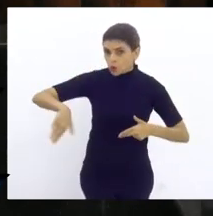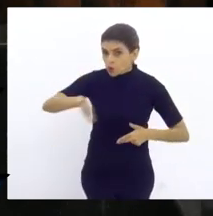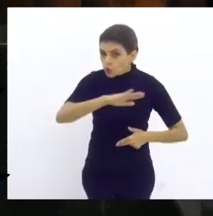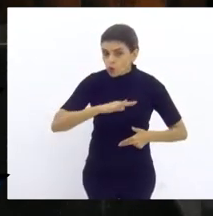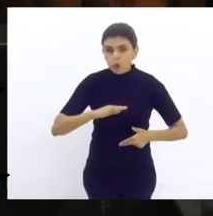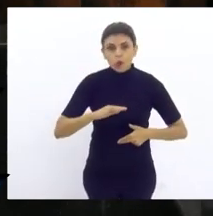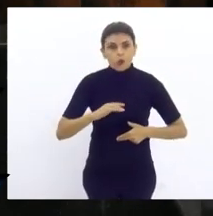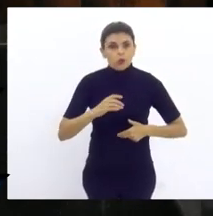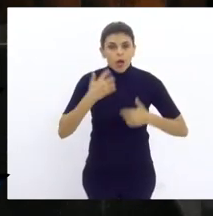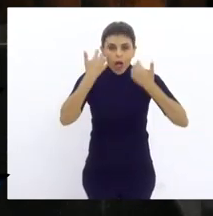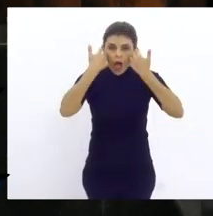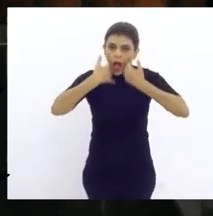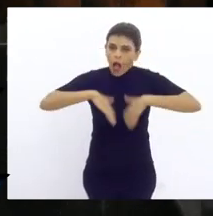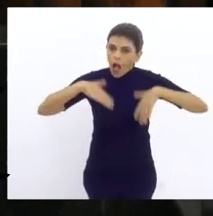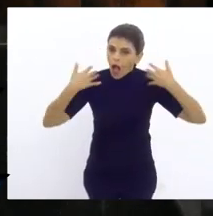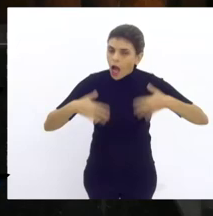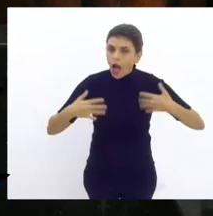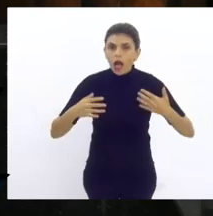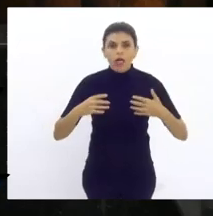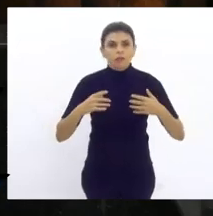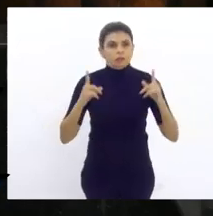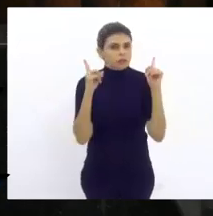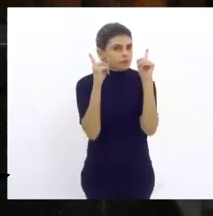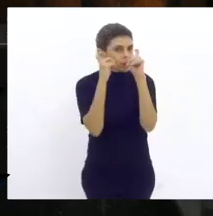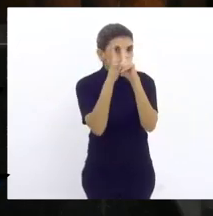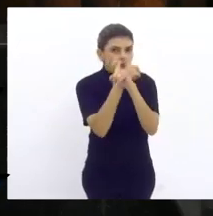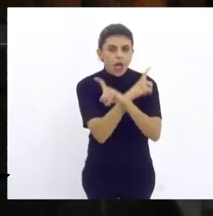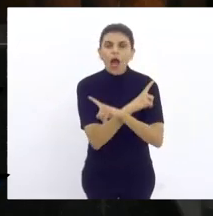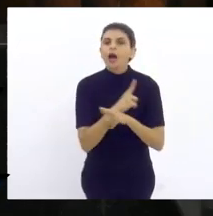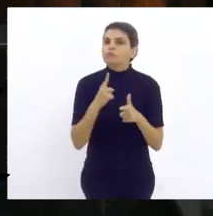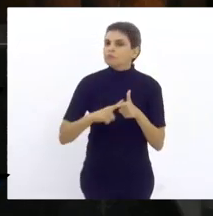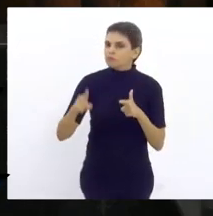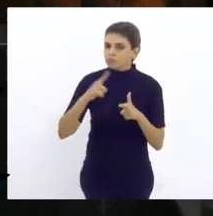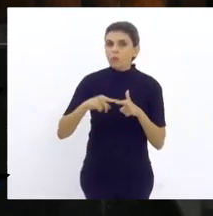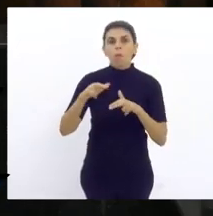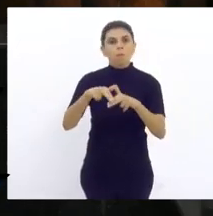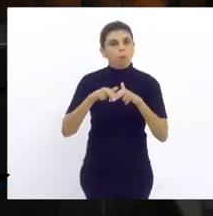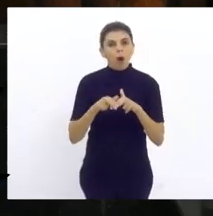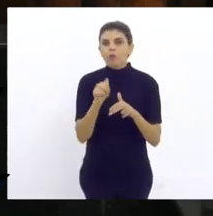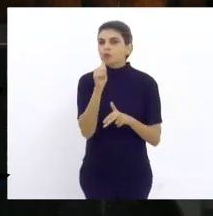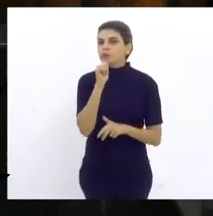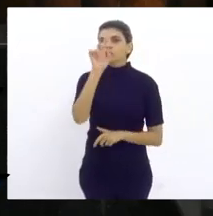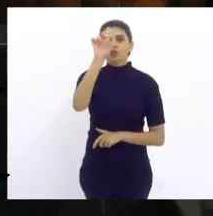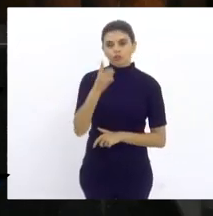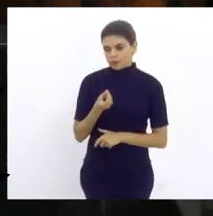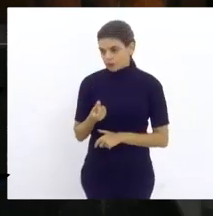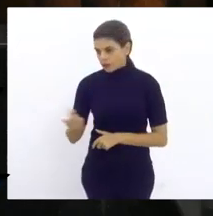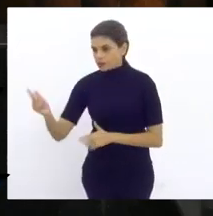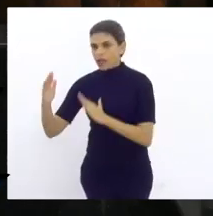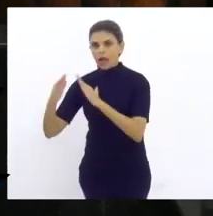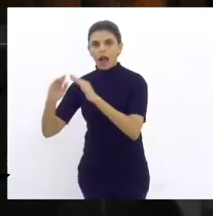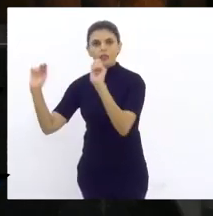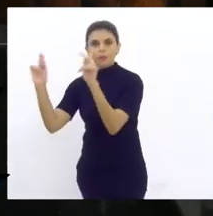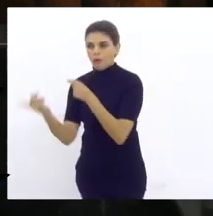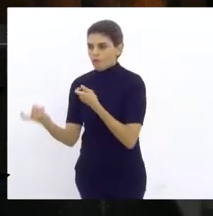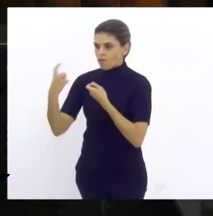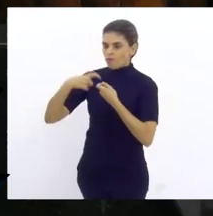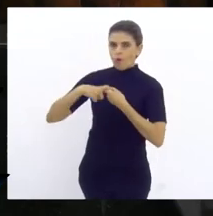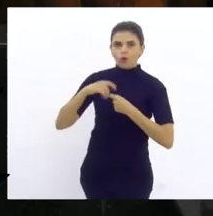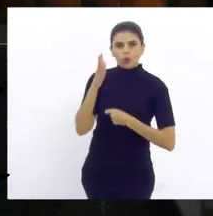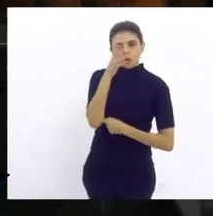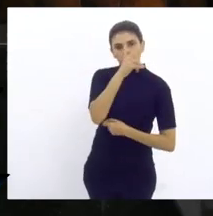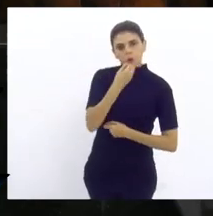perdendo o direito de ir e vir. Então a cobrança que ela continua para que melhore mais. E a gente